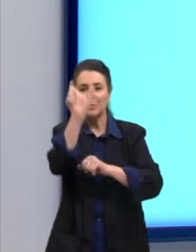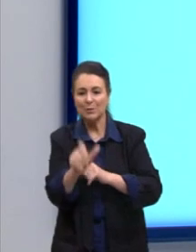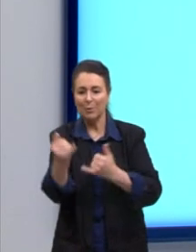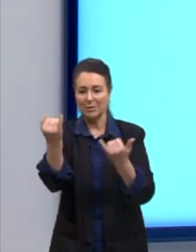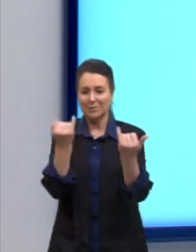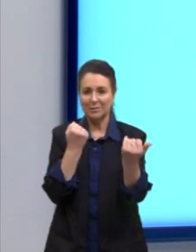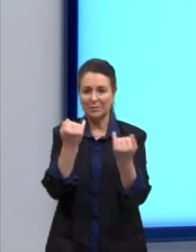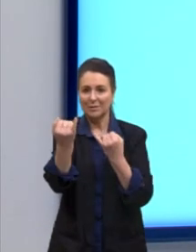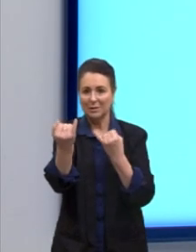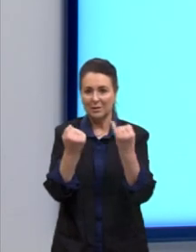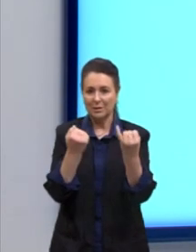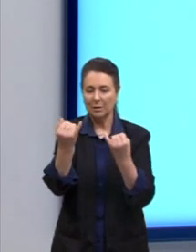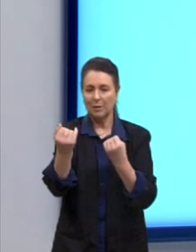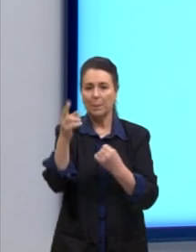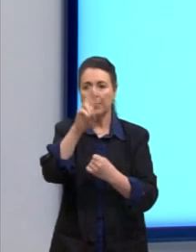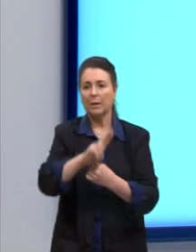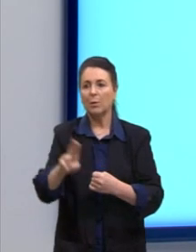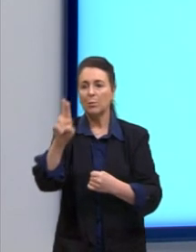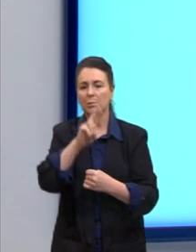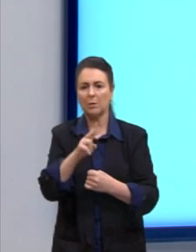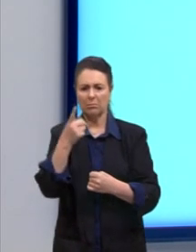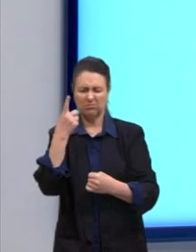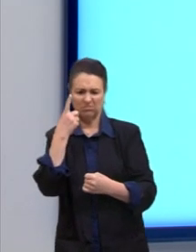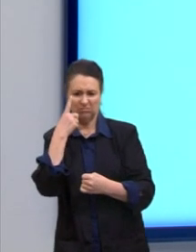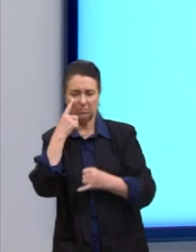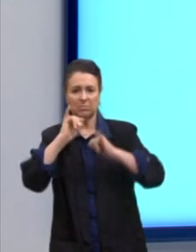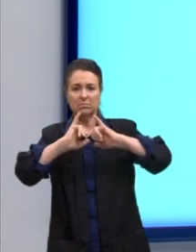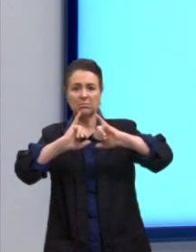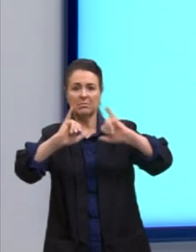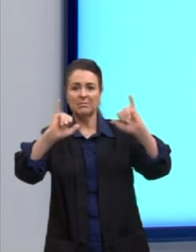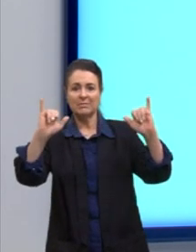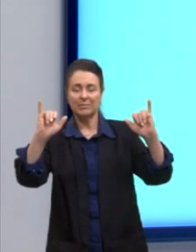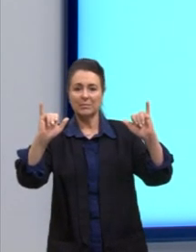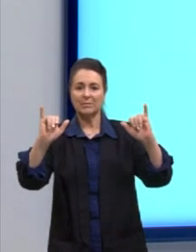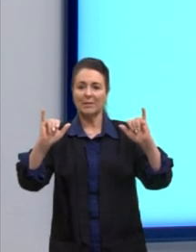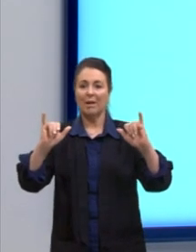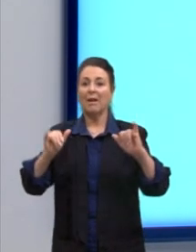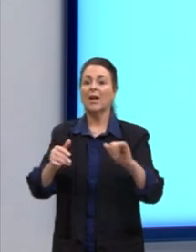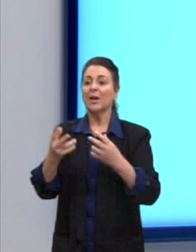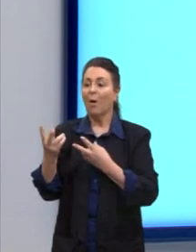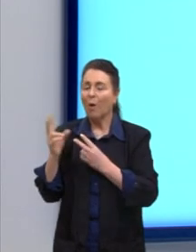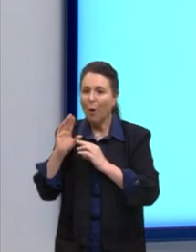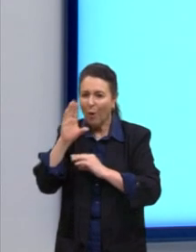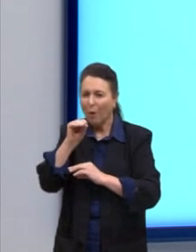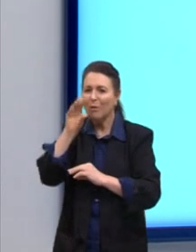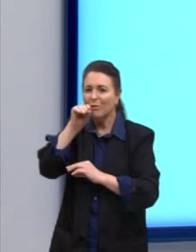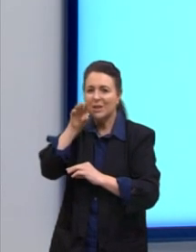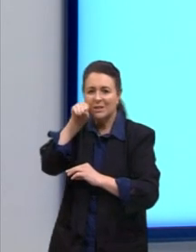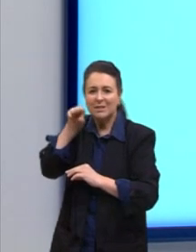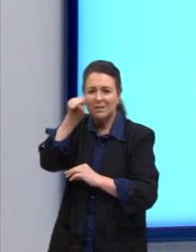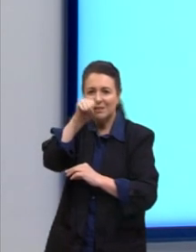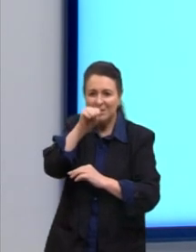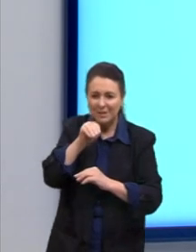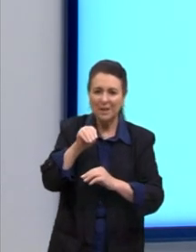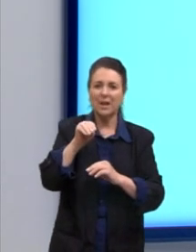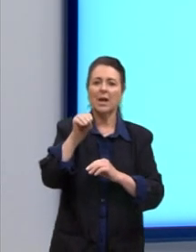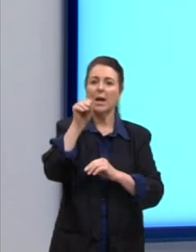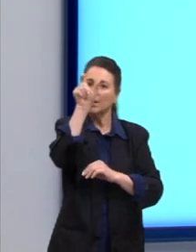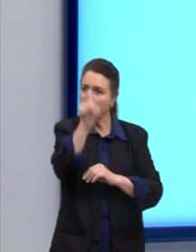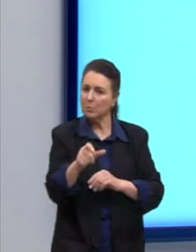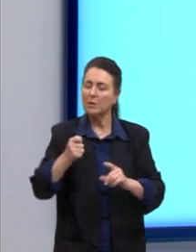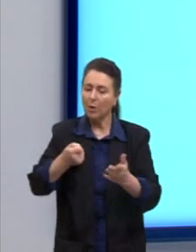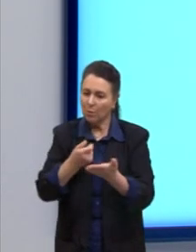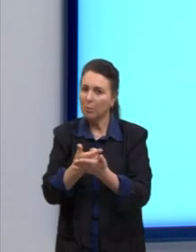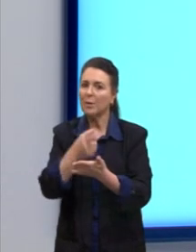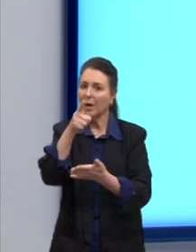objetivo de se usar o humor em uma propaganda? Persuadir determinado público a comprar aquele produto. Ou